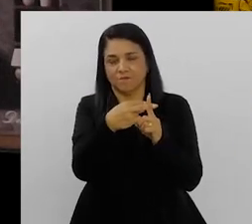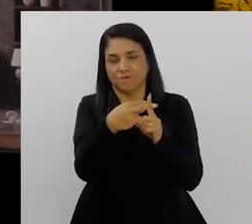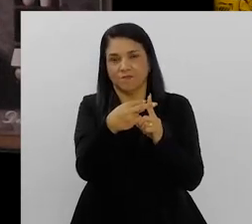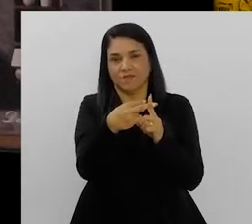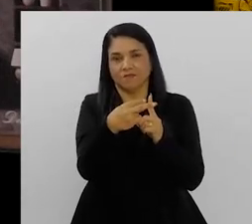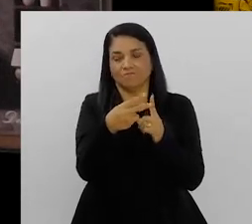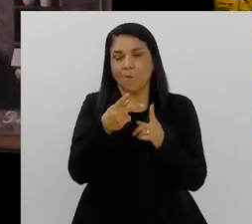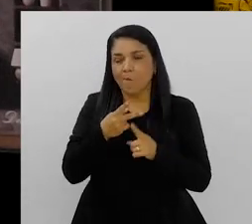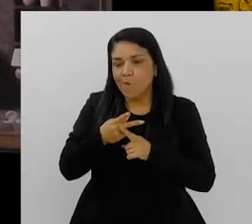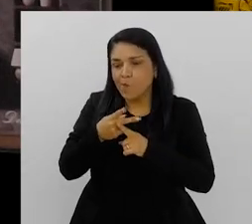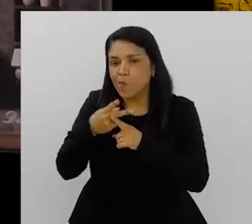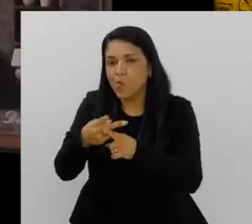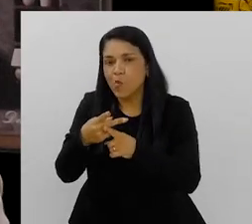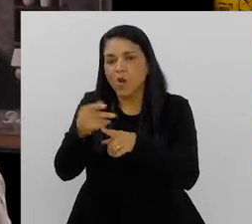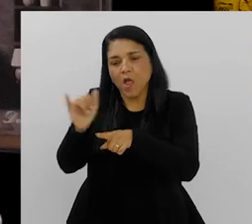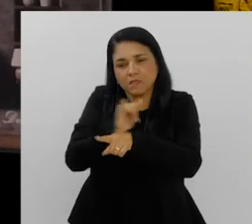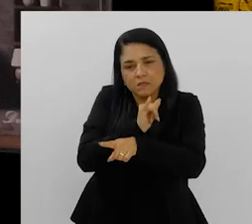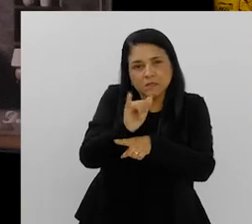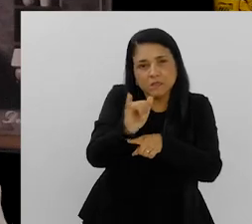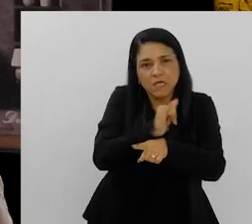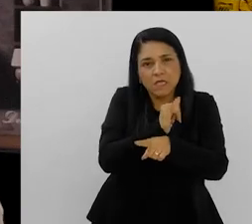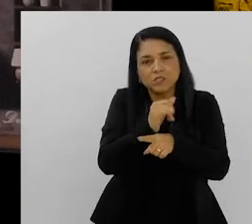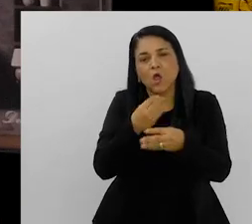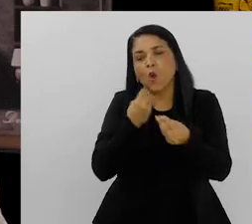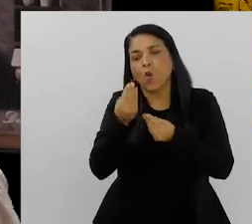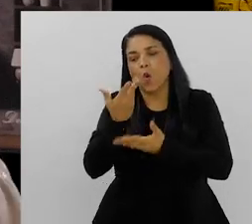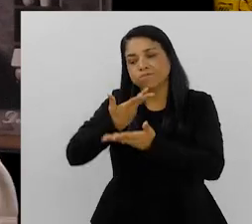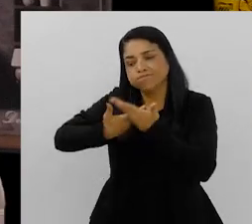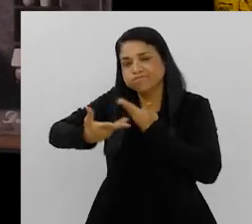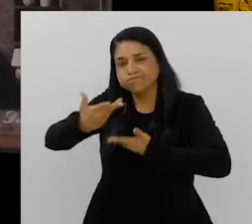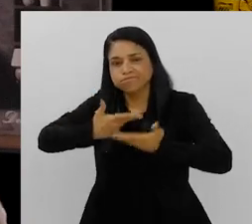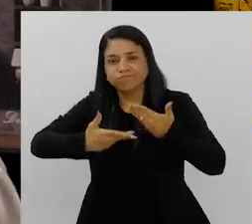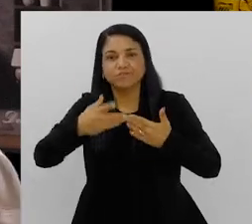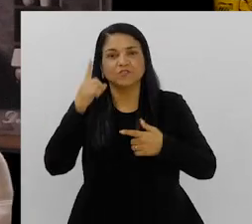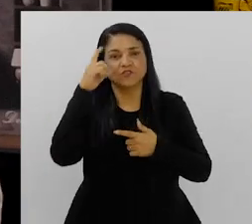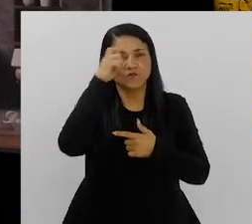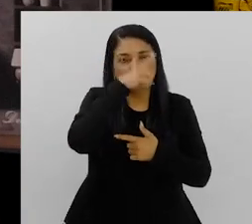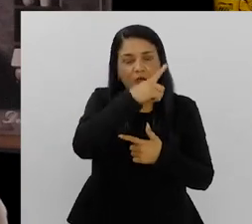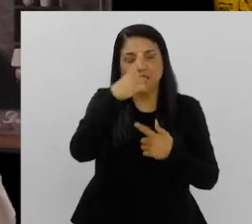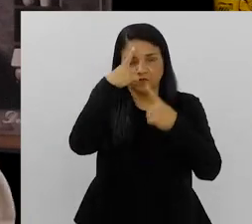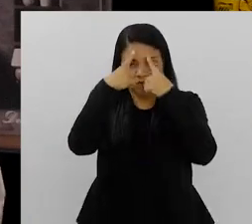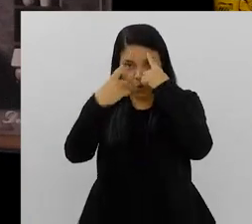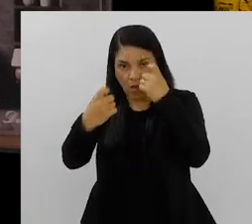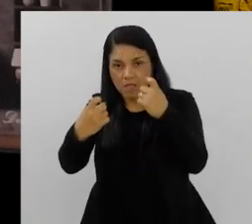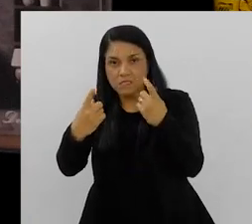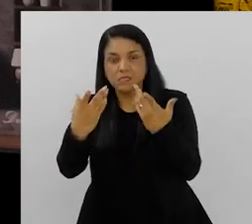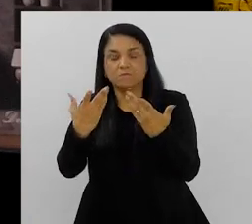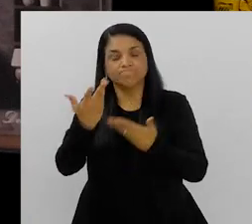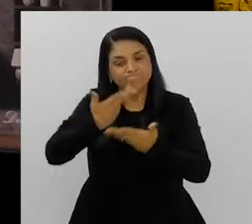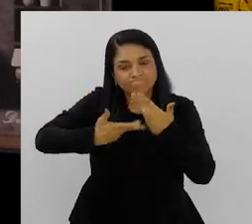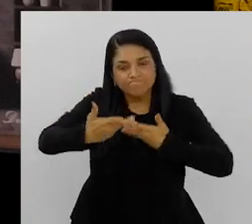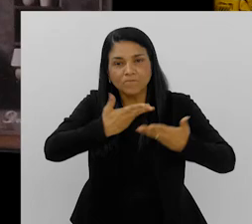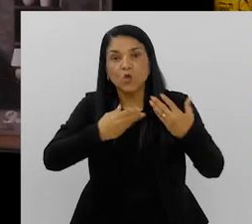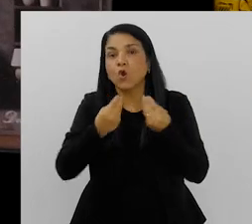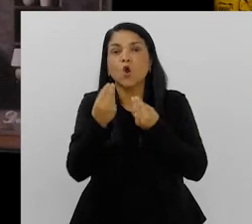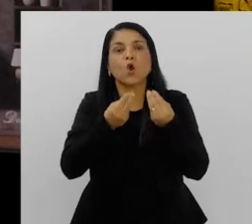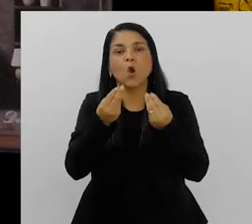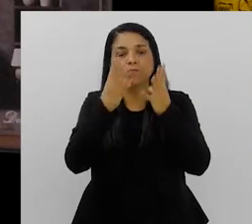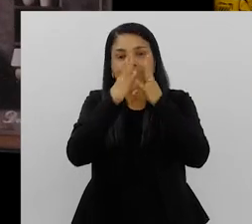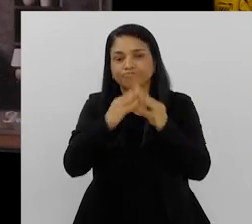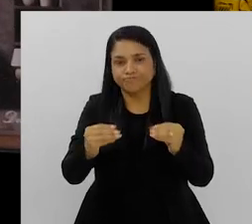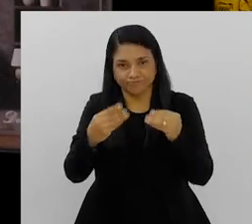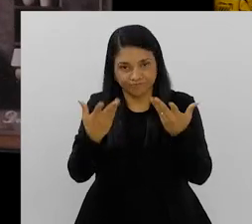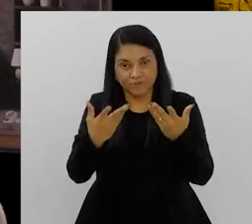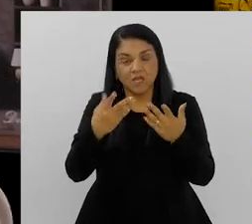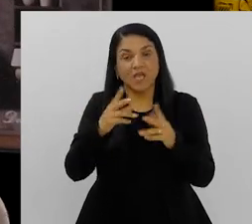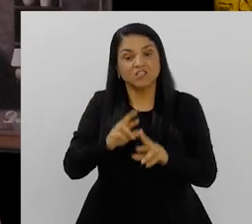buscar formas de lidar com as situações, com as dificuldades, com as violências, enfim. Formas